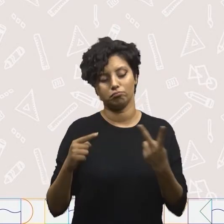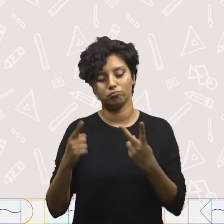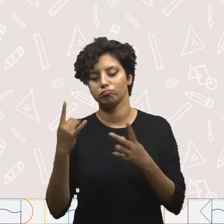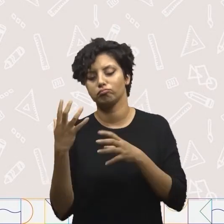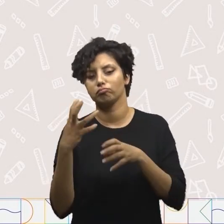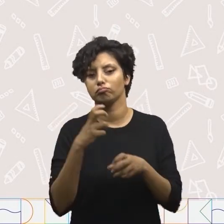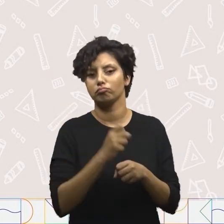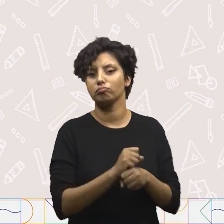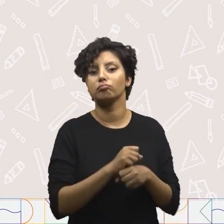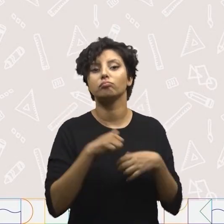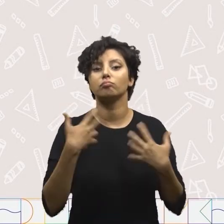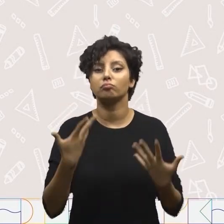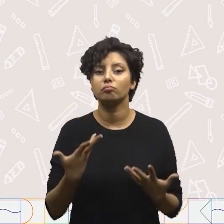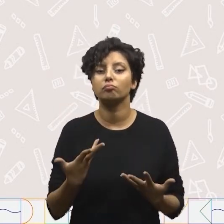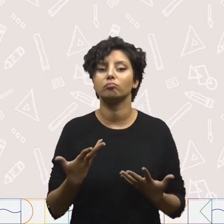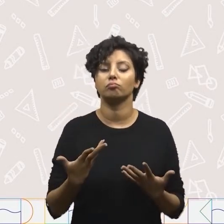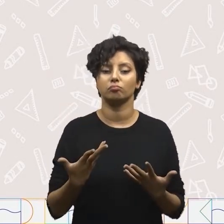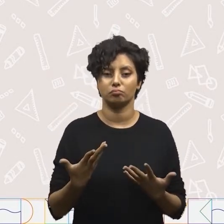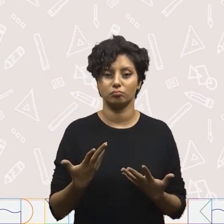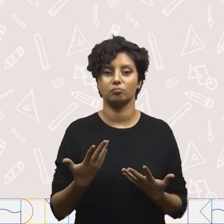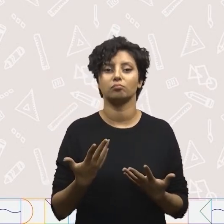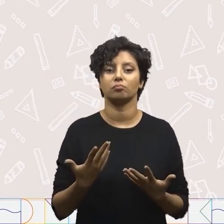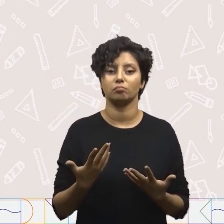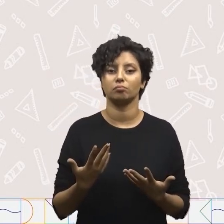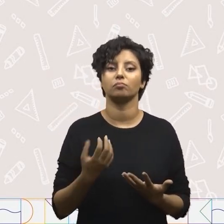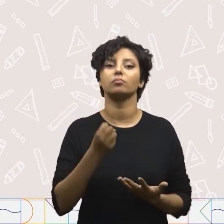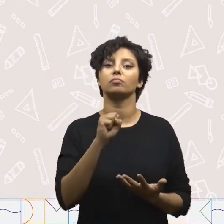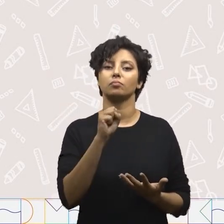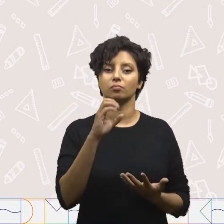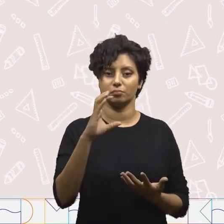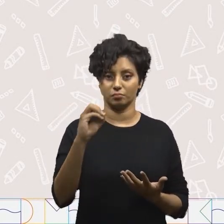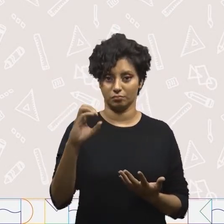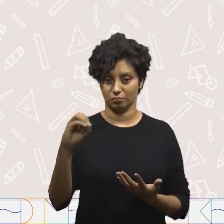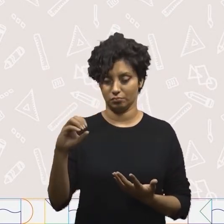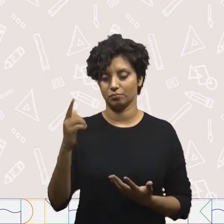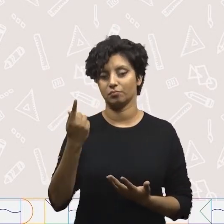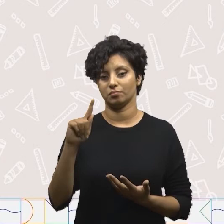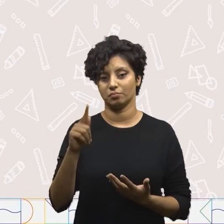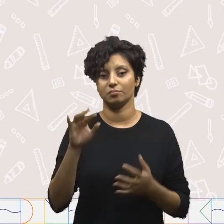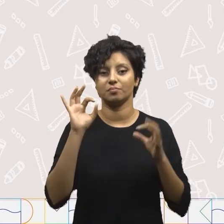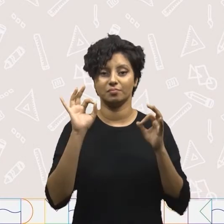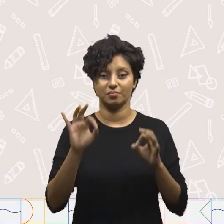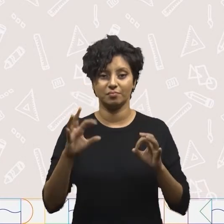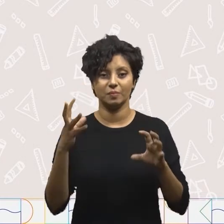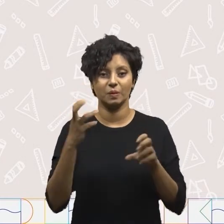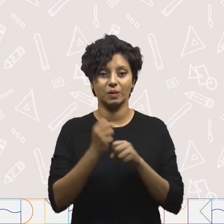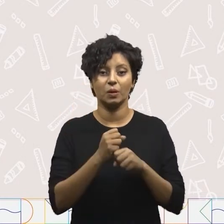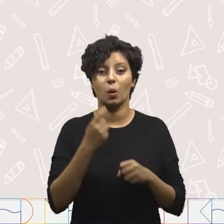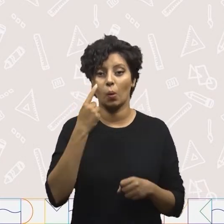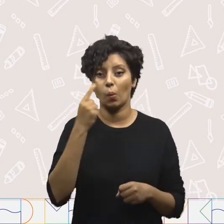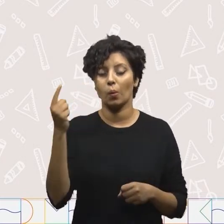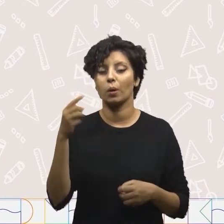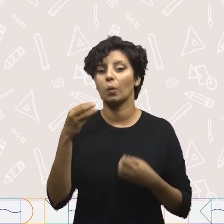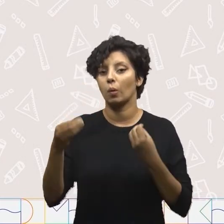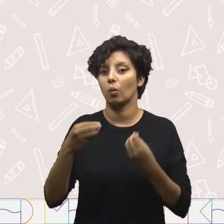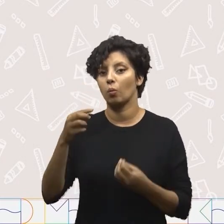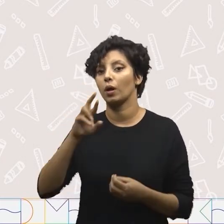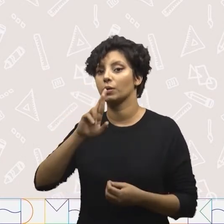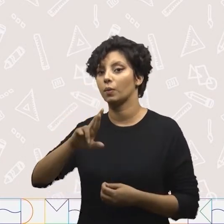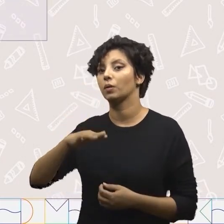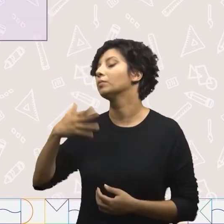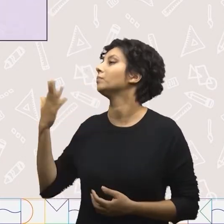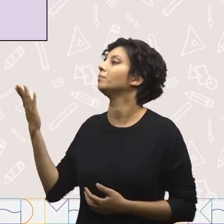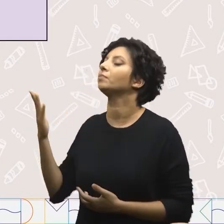400 mais 400 gramas. Vamos fazer uma conta ao lado para sabermos a